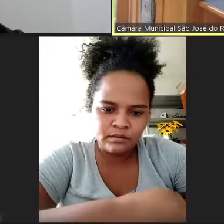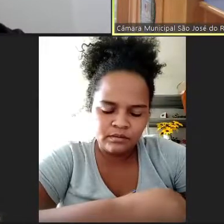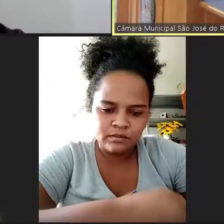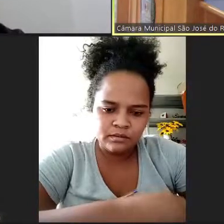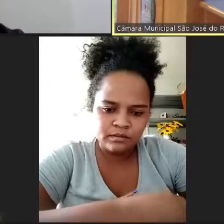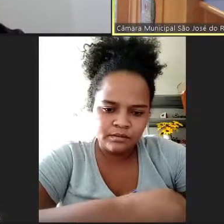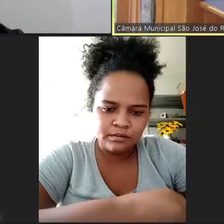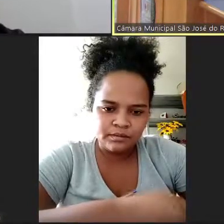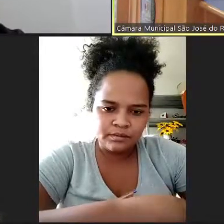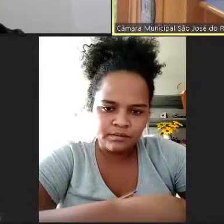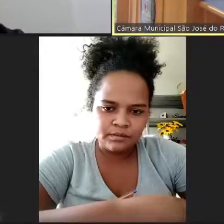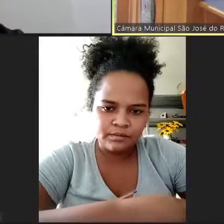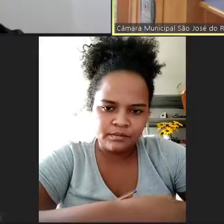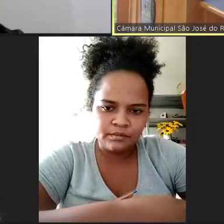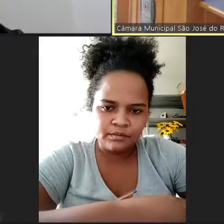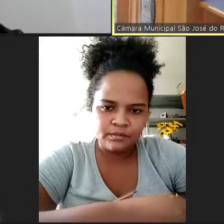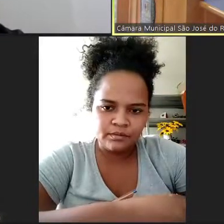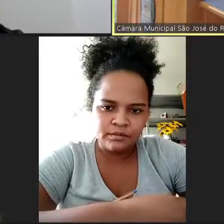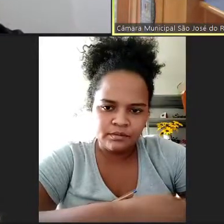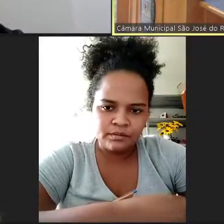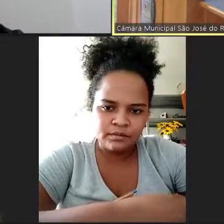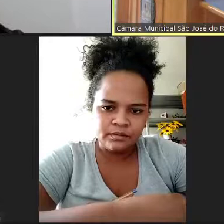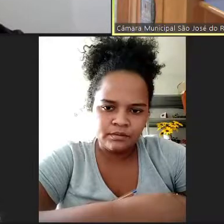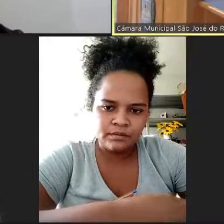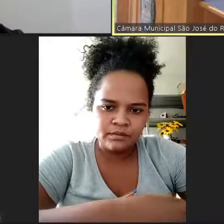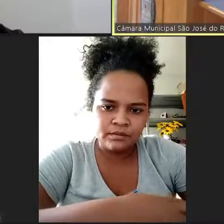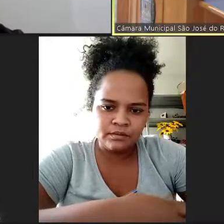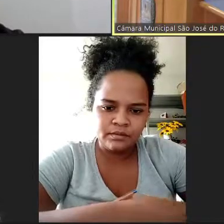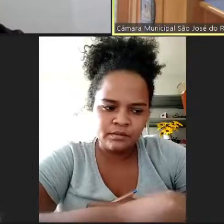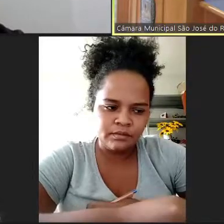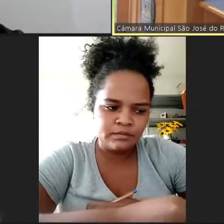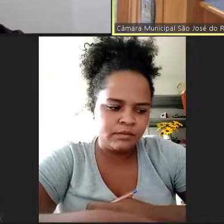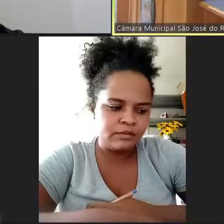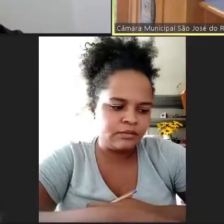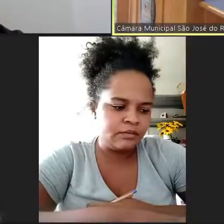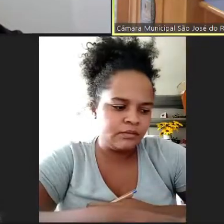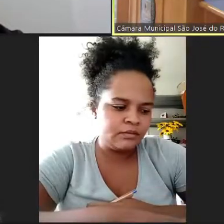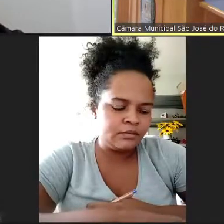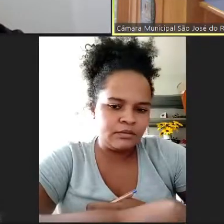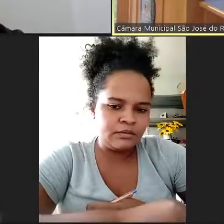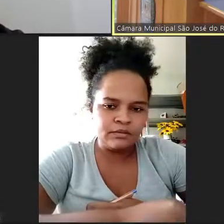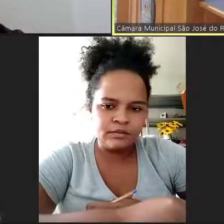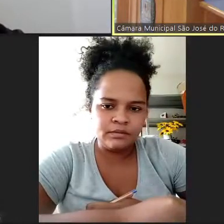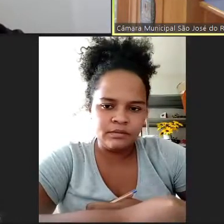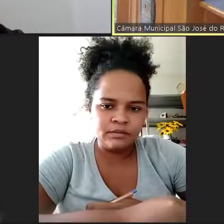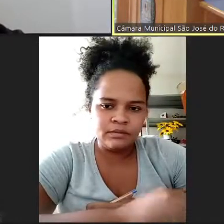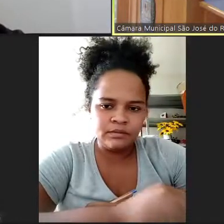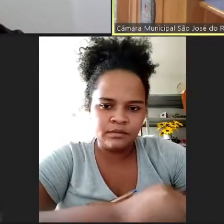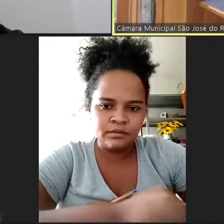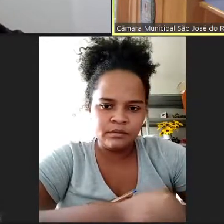momento ideal para a gente. Muitos vão ali, levam um bolo, levam um refrigerante para os agentes,